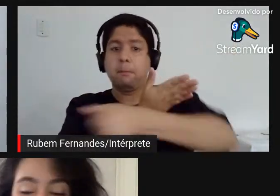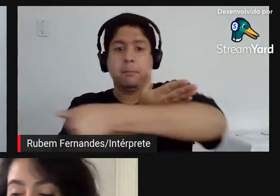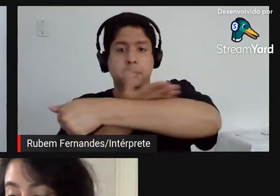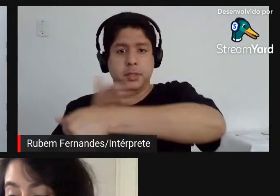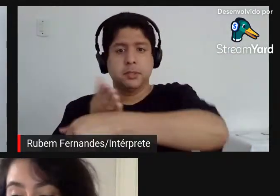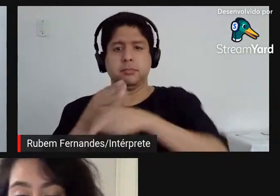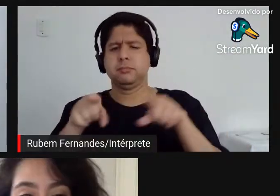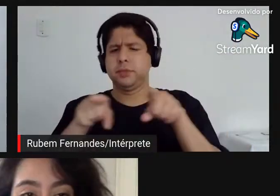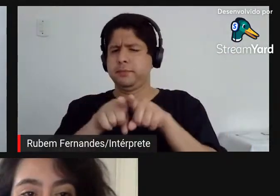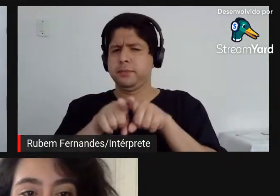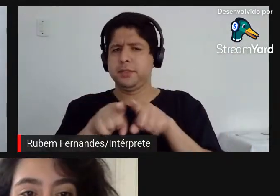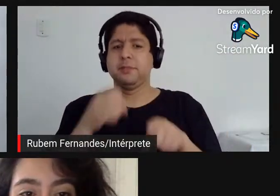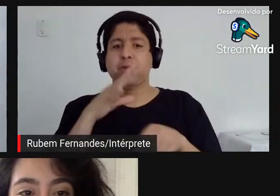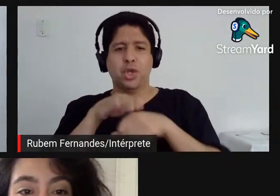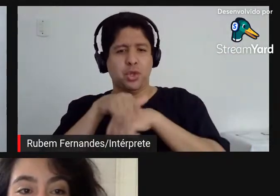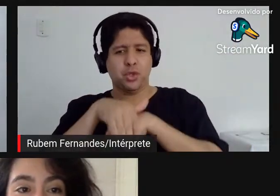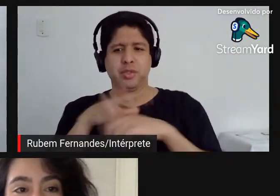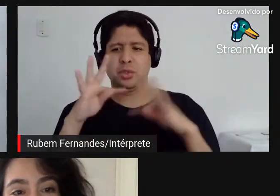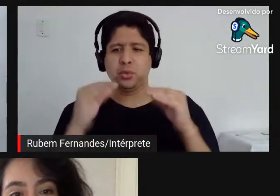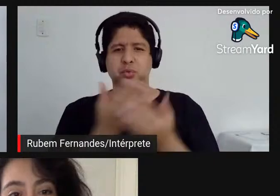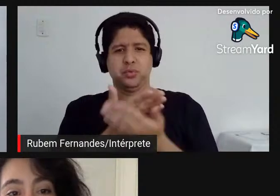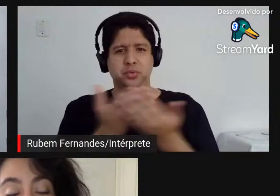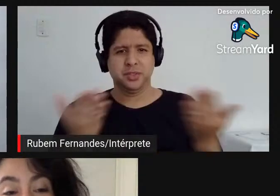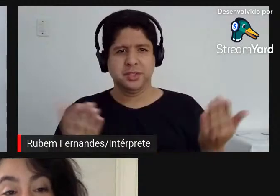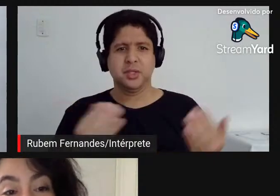Boa noite a todas e todos.